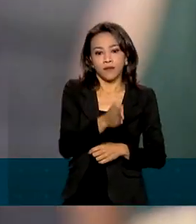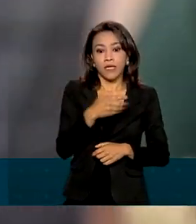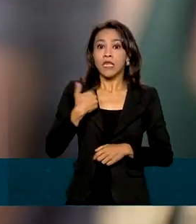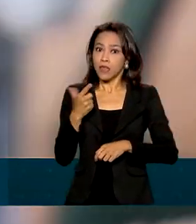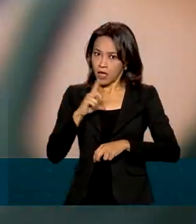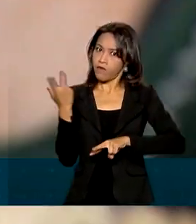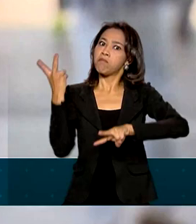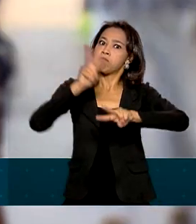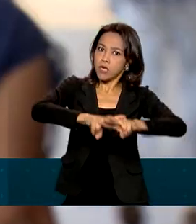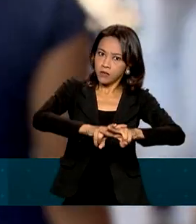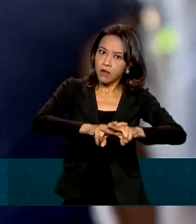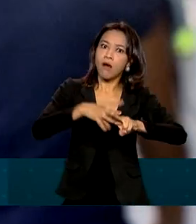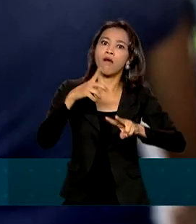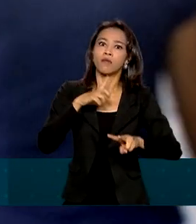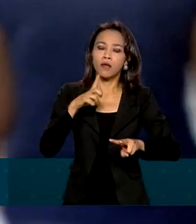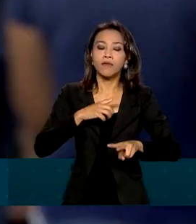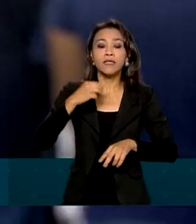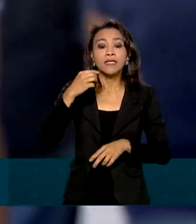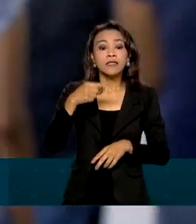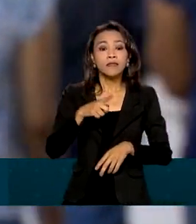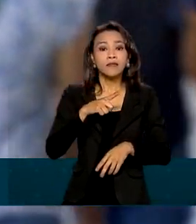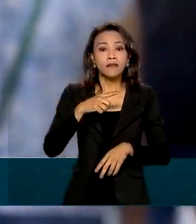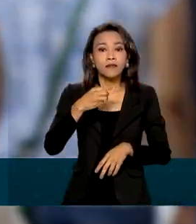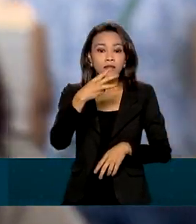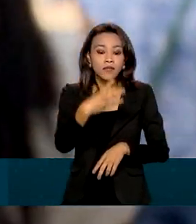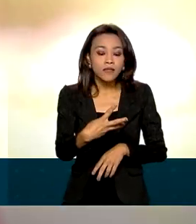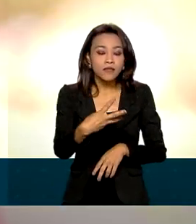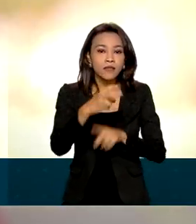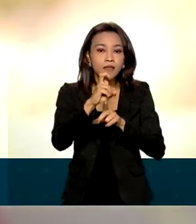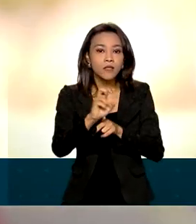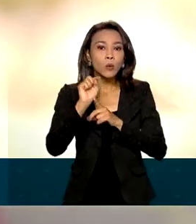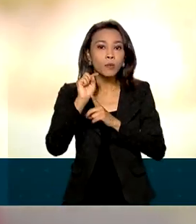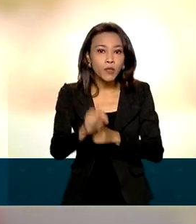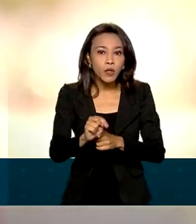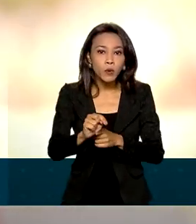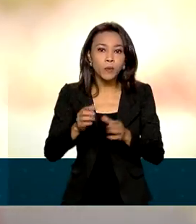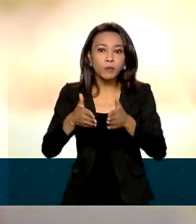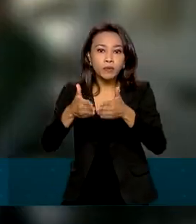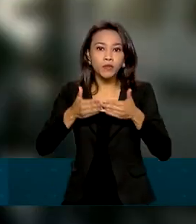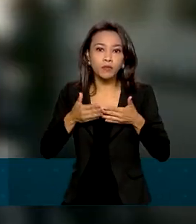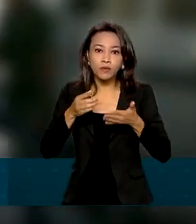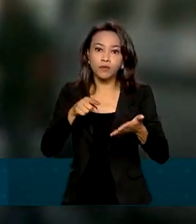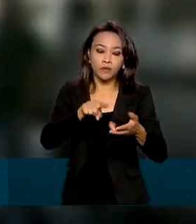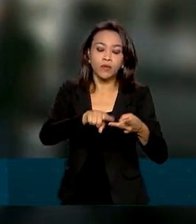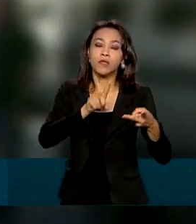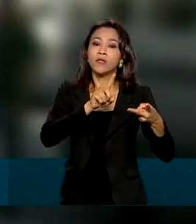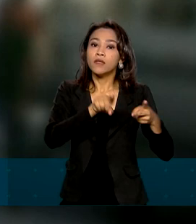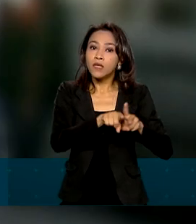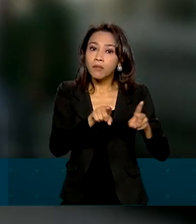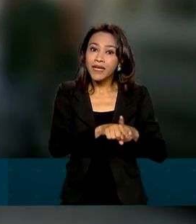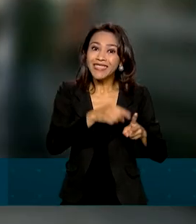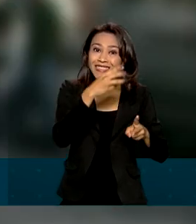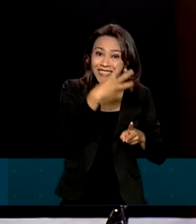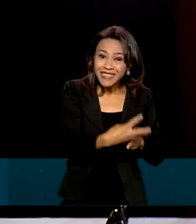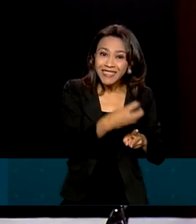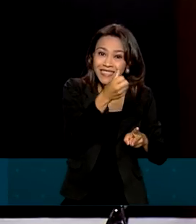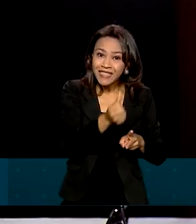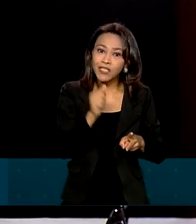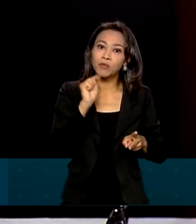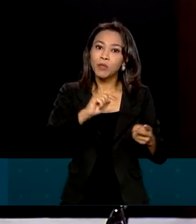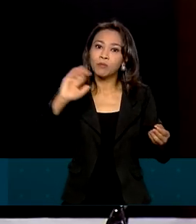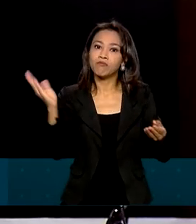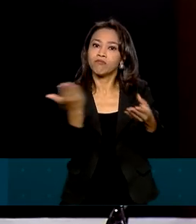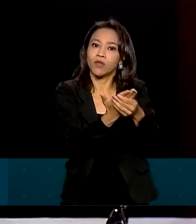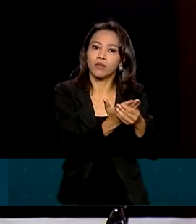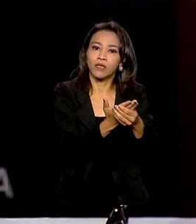a operação também realizou 35 mil diligências policiais e instaurou quase 37 mil inquéritos. O